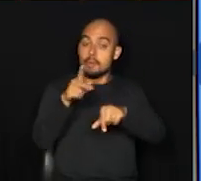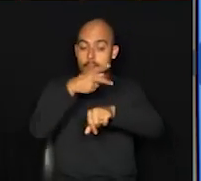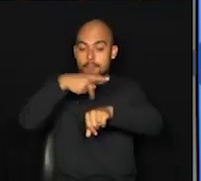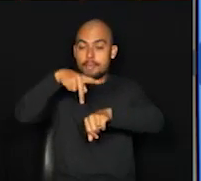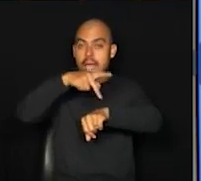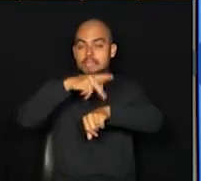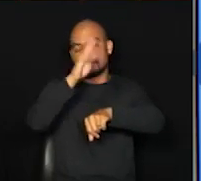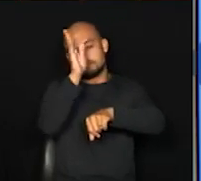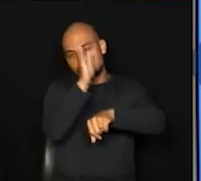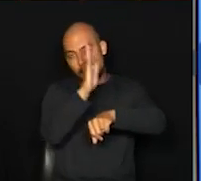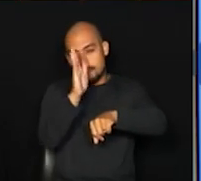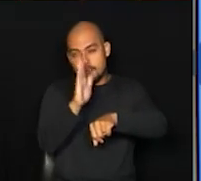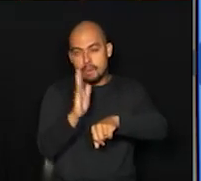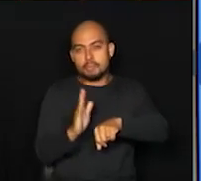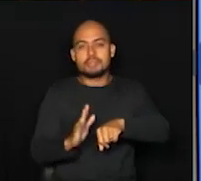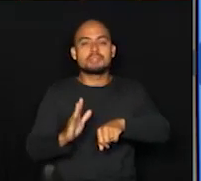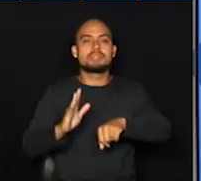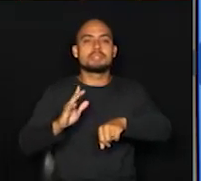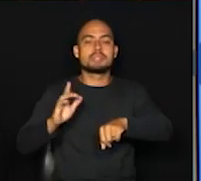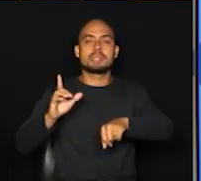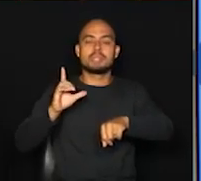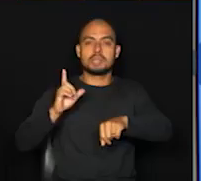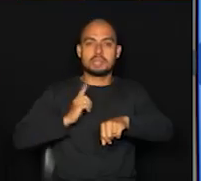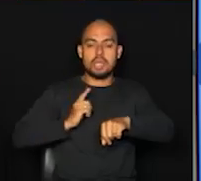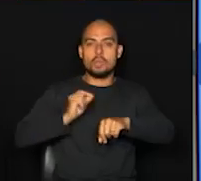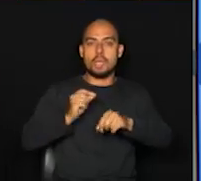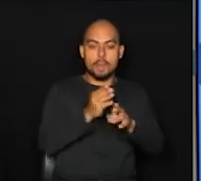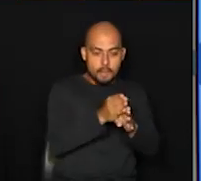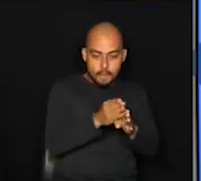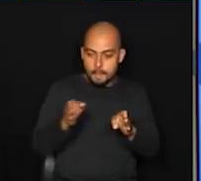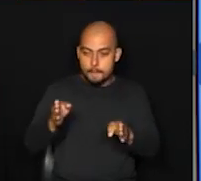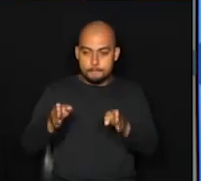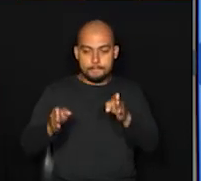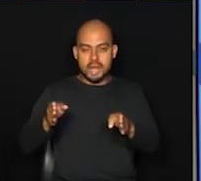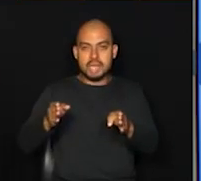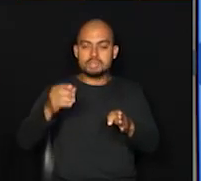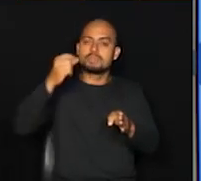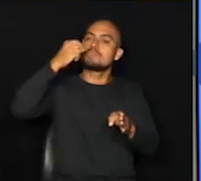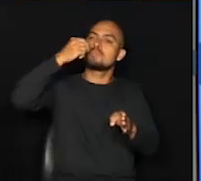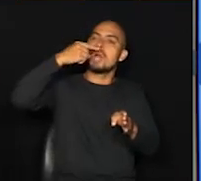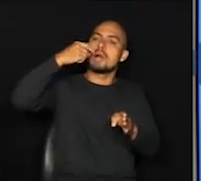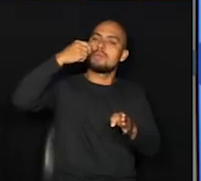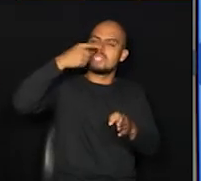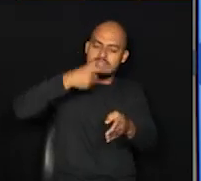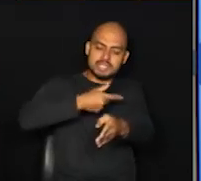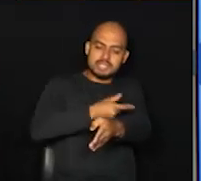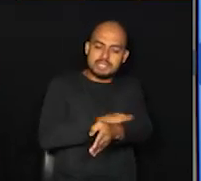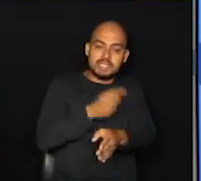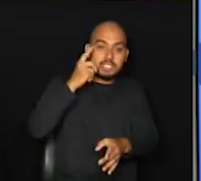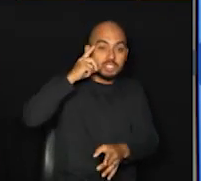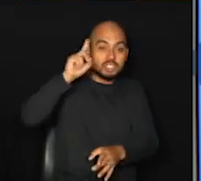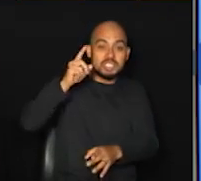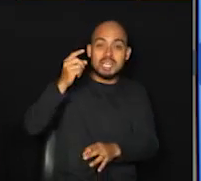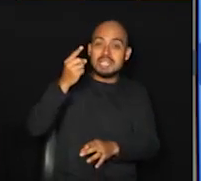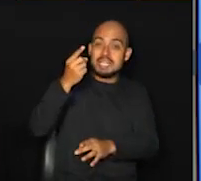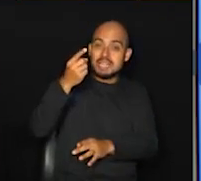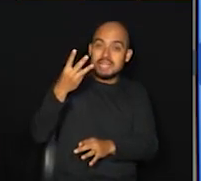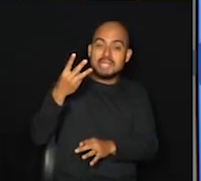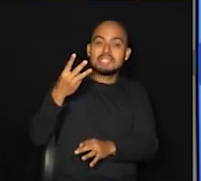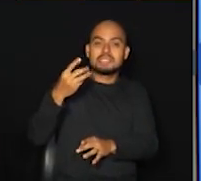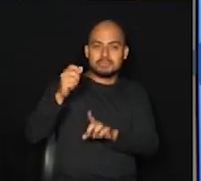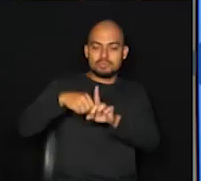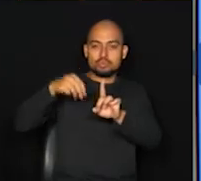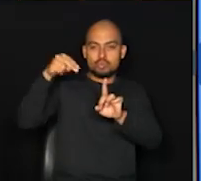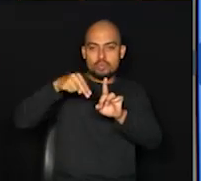cronograma, vai ampliar o prazo da vacinação até o dia 13 de novembro. Nós temos aqui na cidade